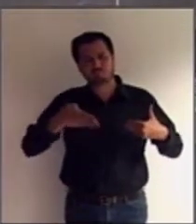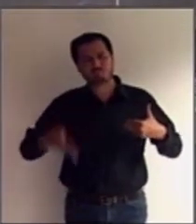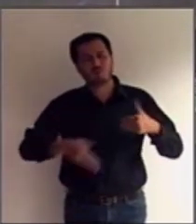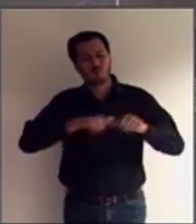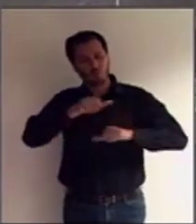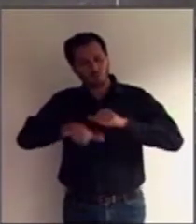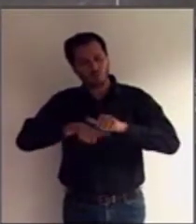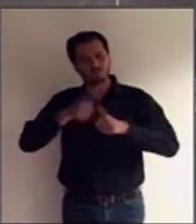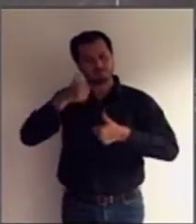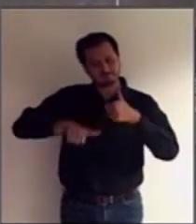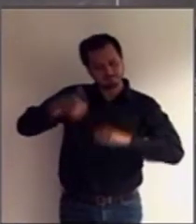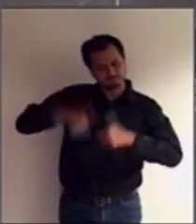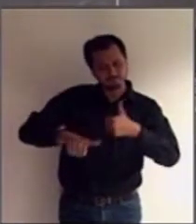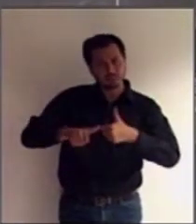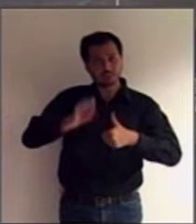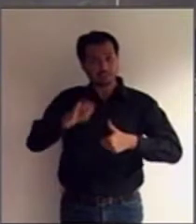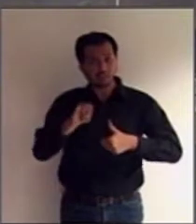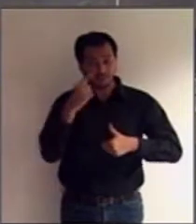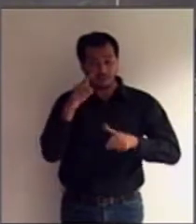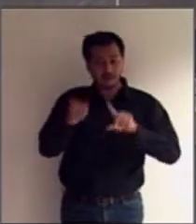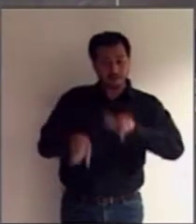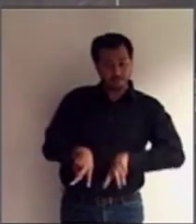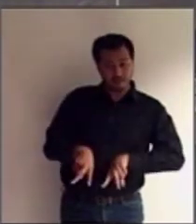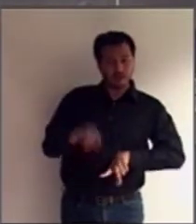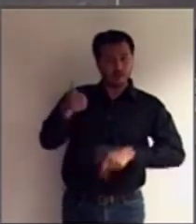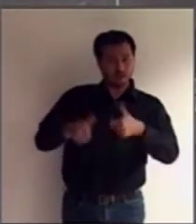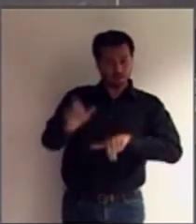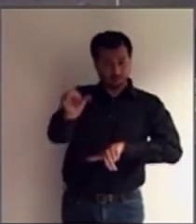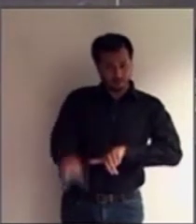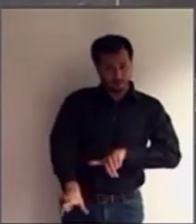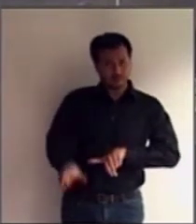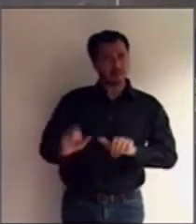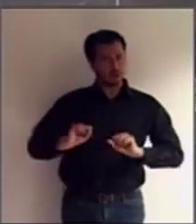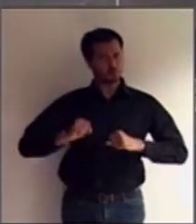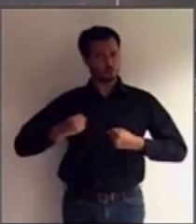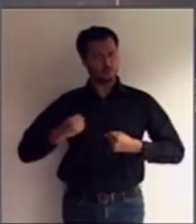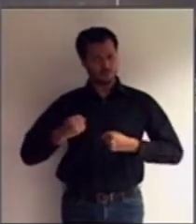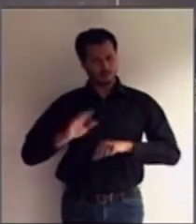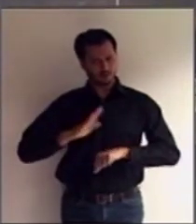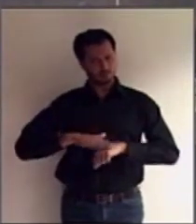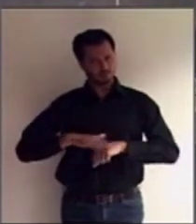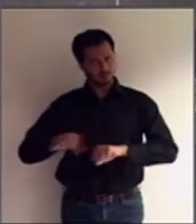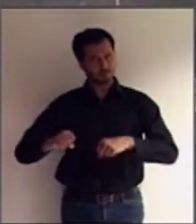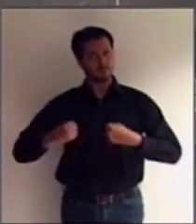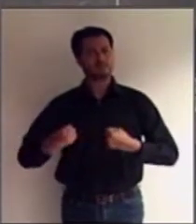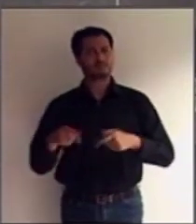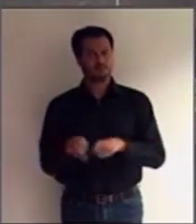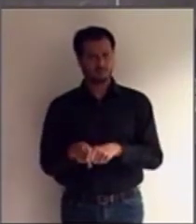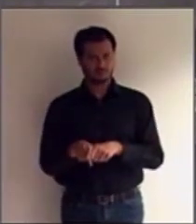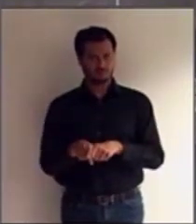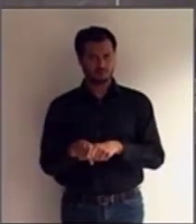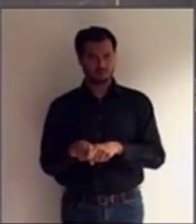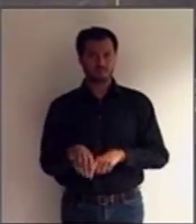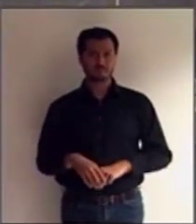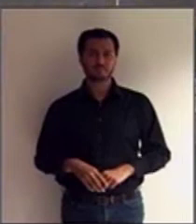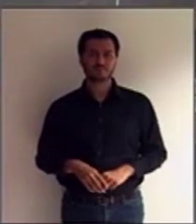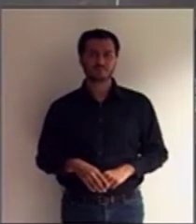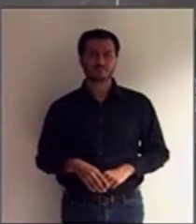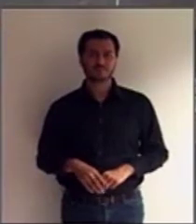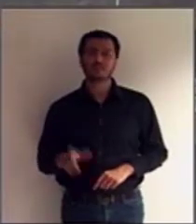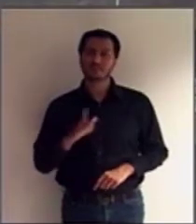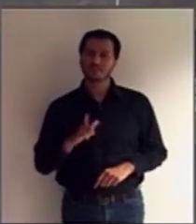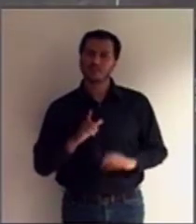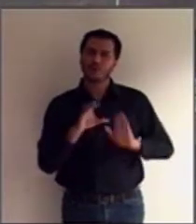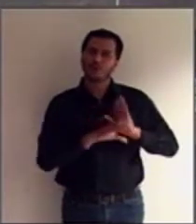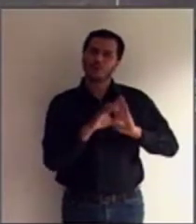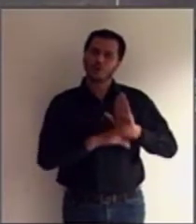a pessoa interditada adquiriu, ou não, maior autonomia e independência. Há várias disposições no Código Civil